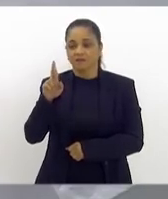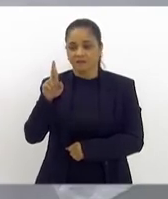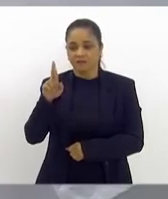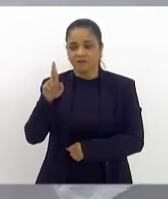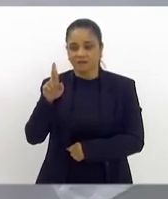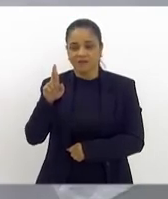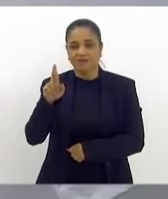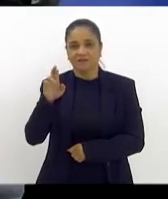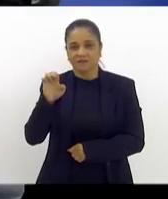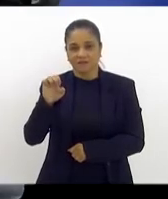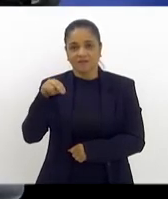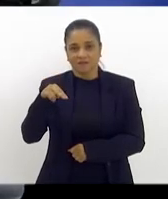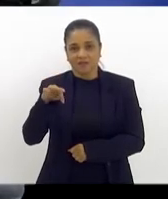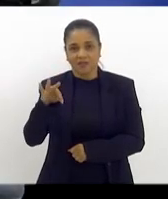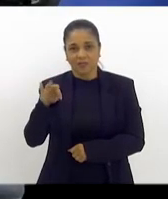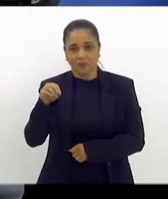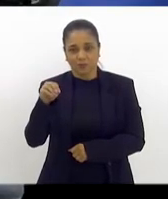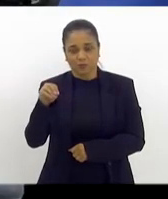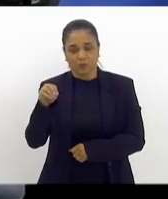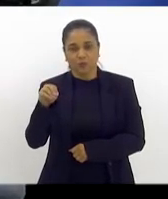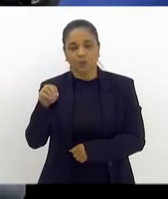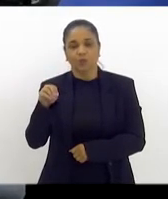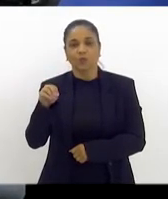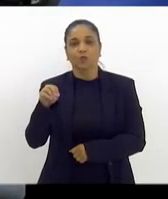abriu aqui o YouTube, vendo você